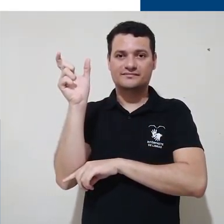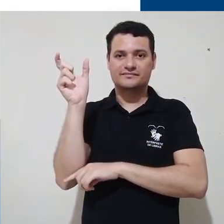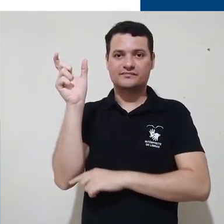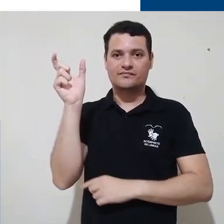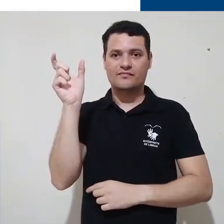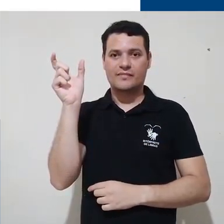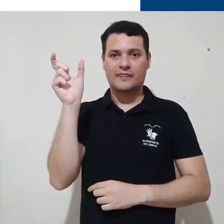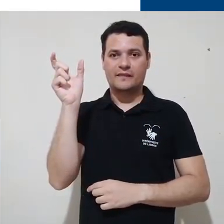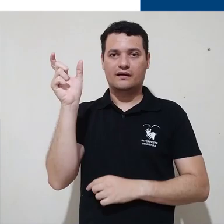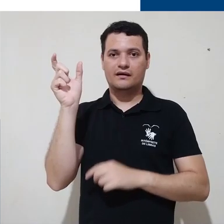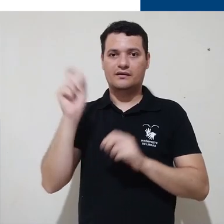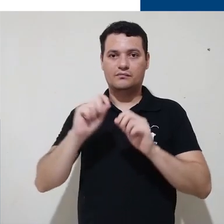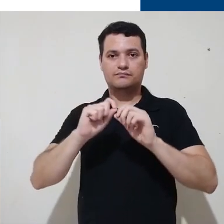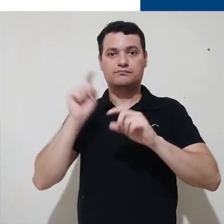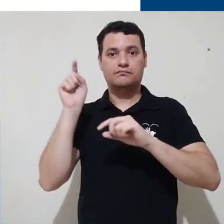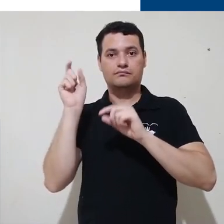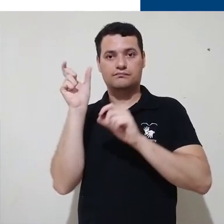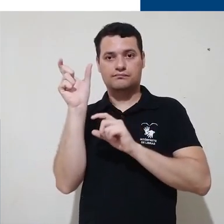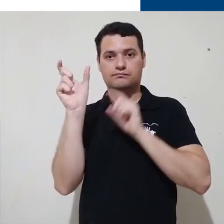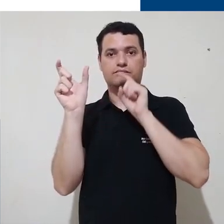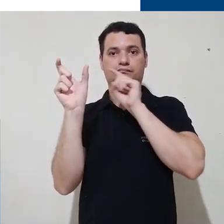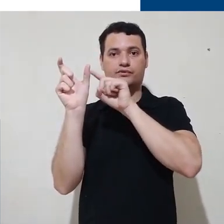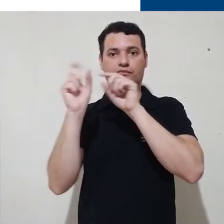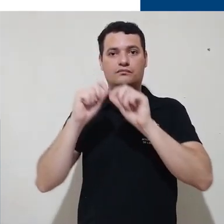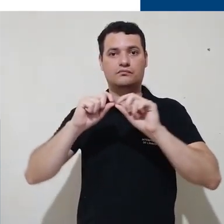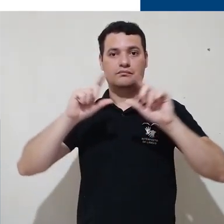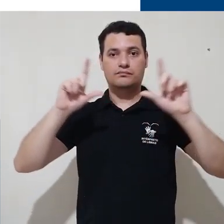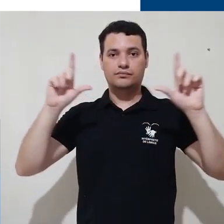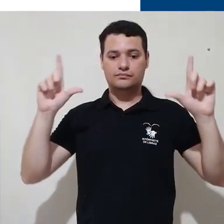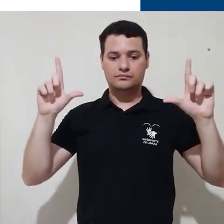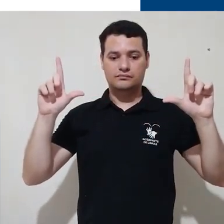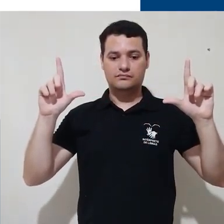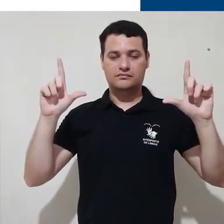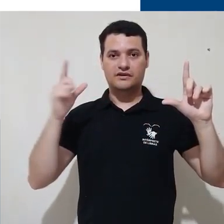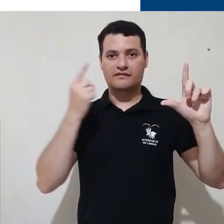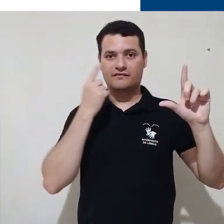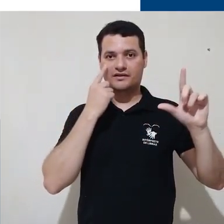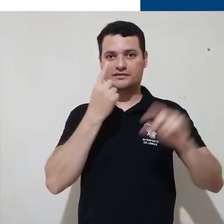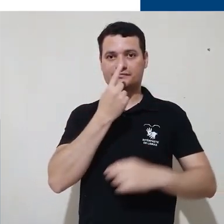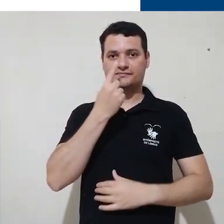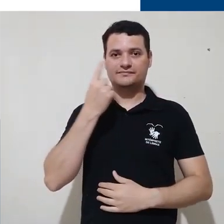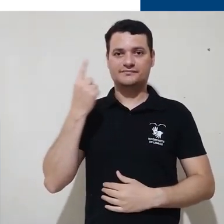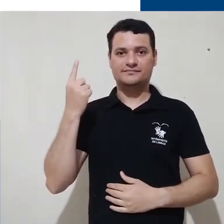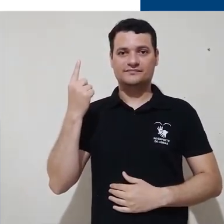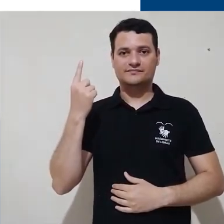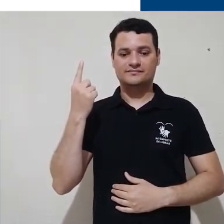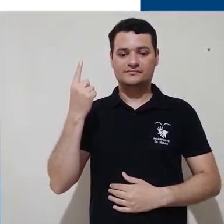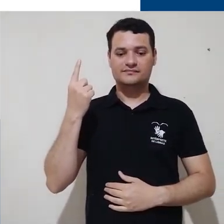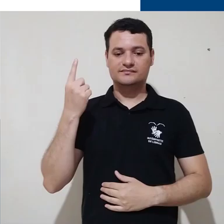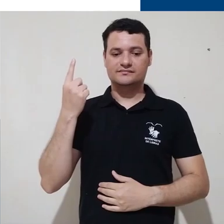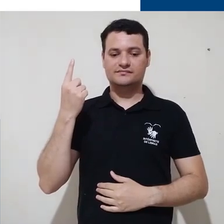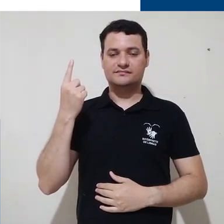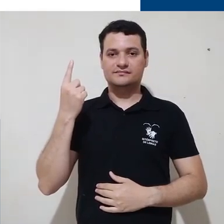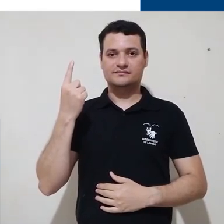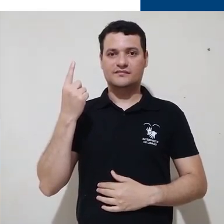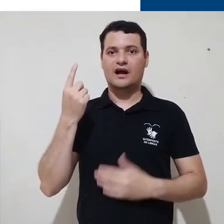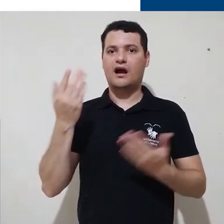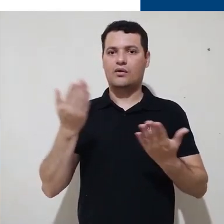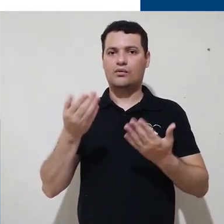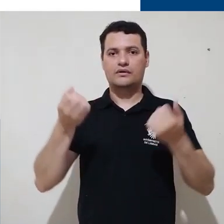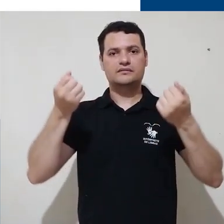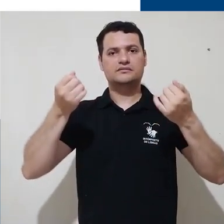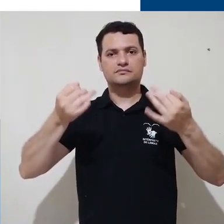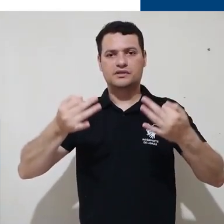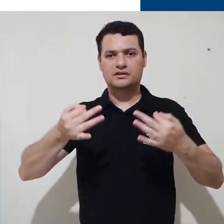Aí nós acessamos a tela de login do curso de especialização, no qual a gente vai